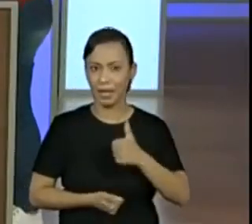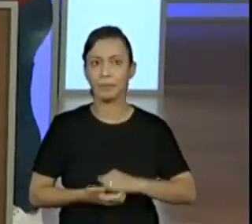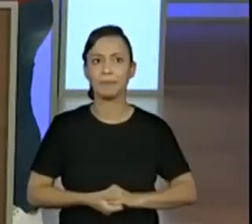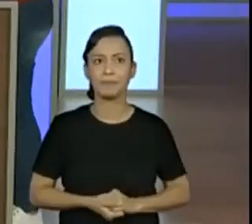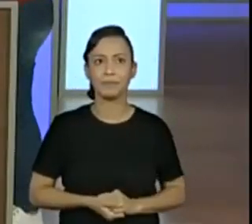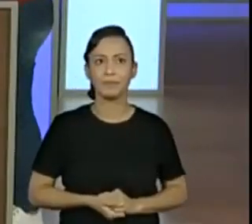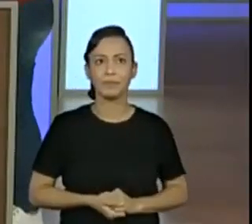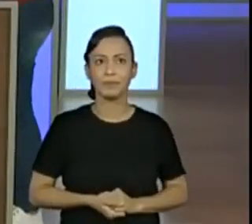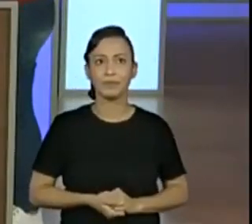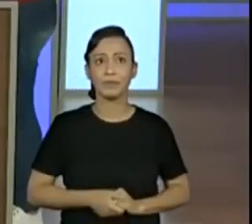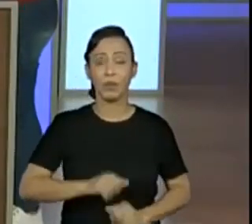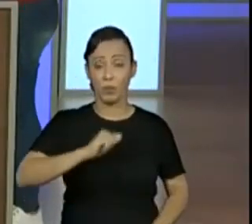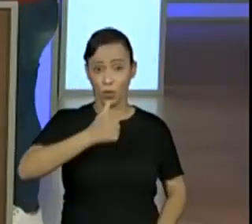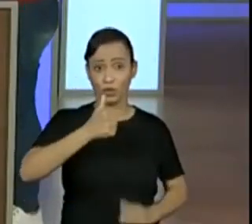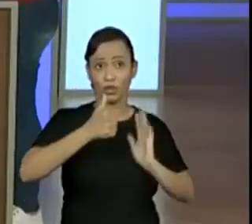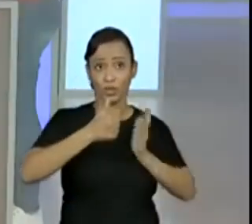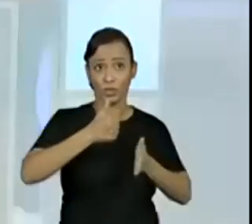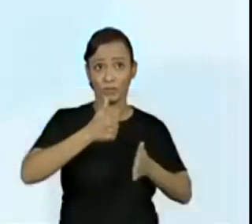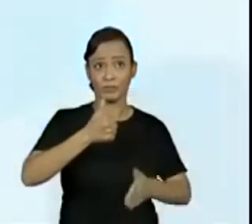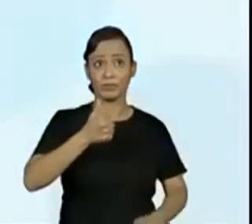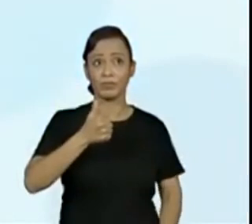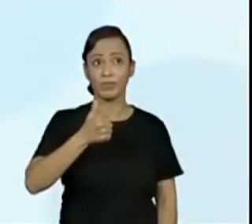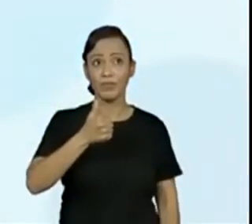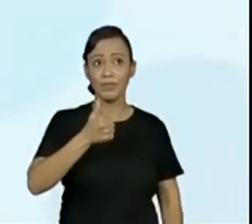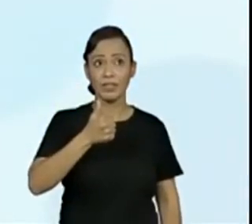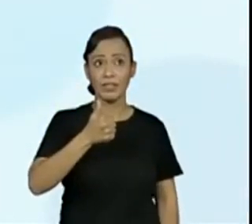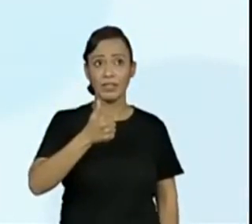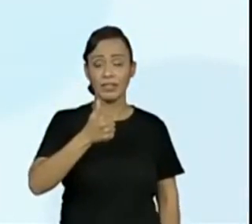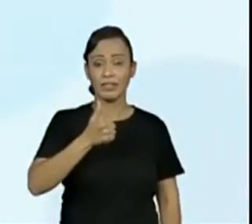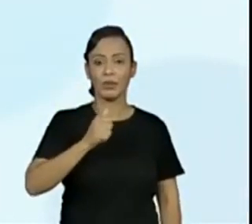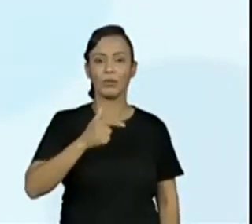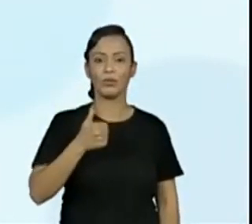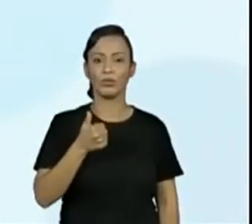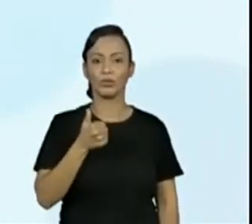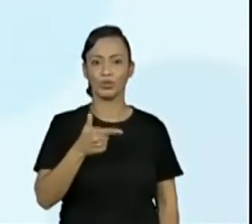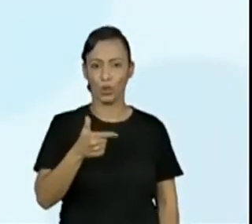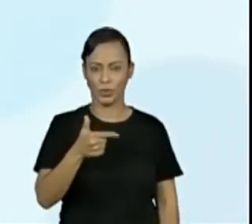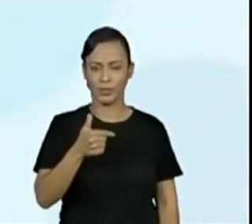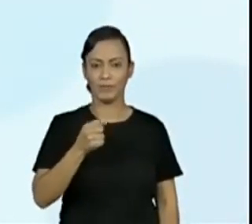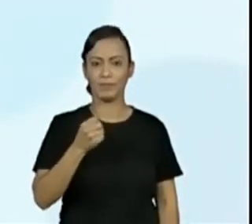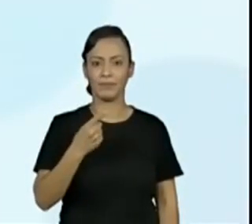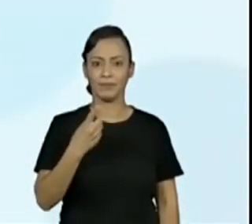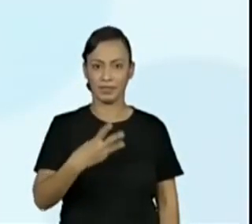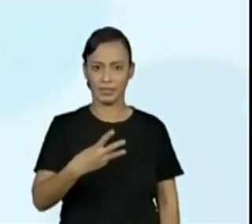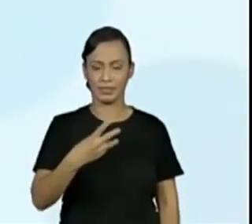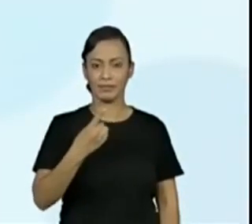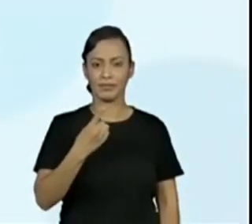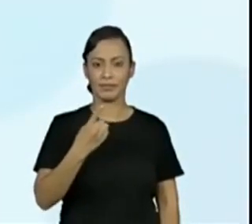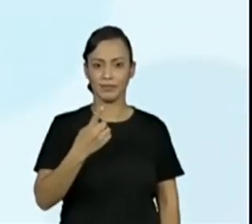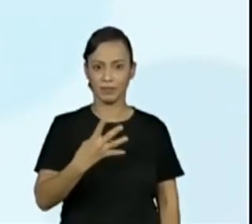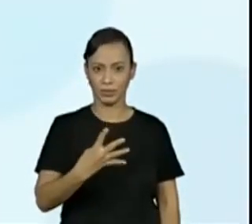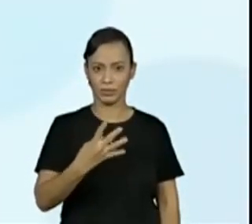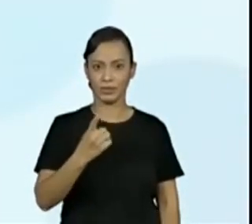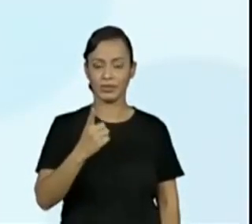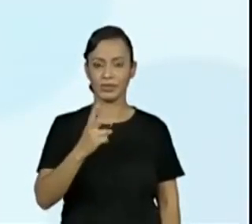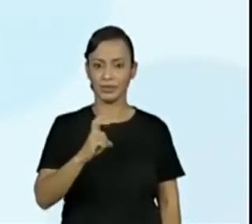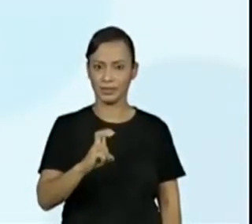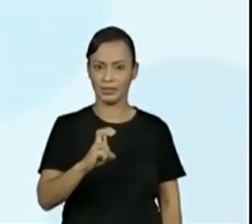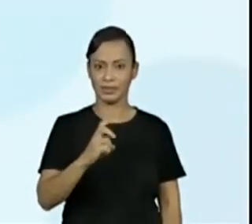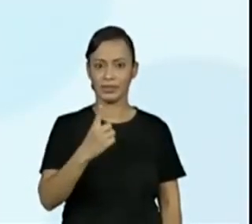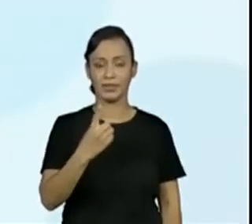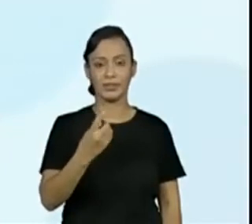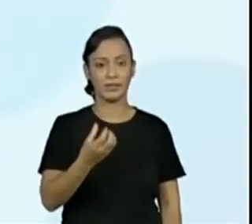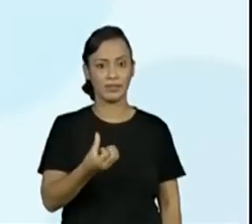Então, olha só. Onze. Doze. Treze. Quatorze. Quinze. Dezesseis.